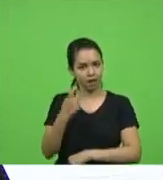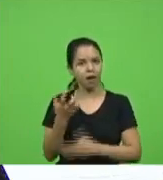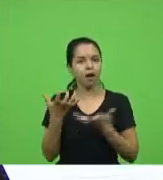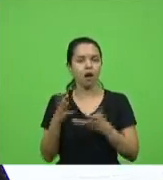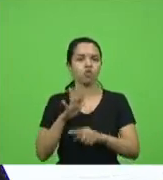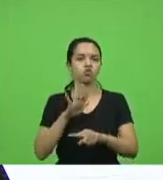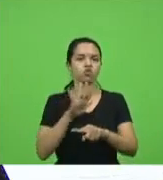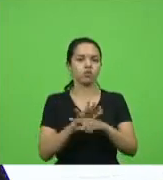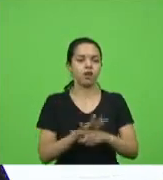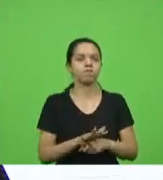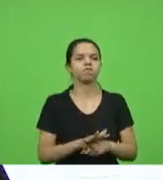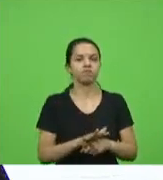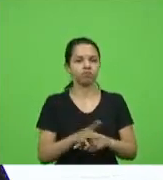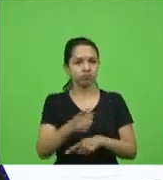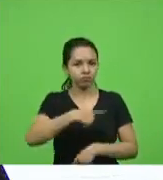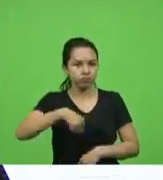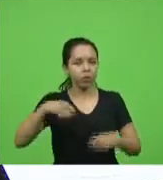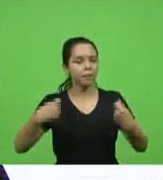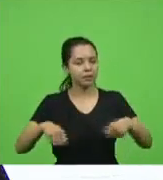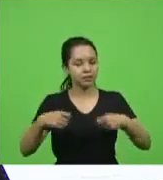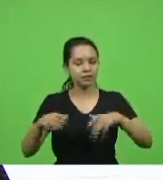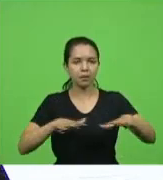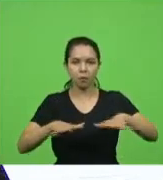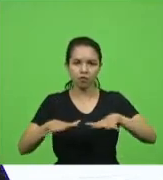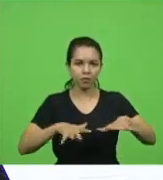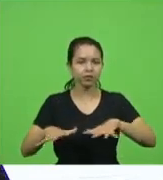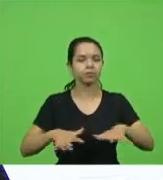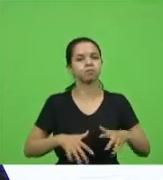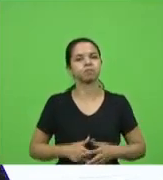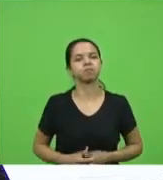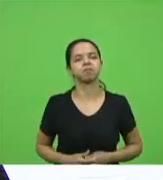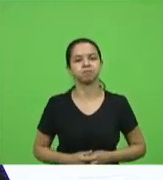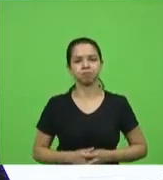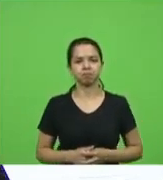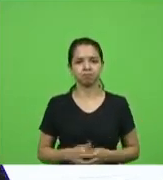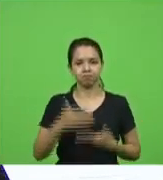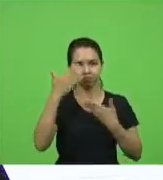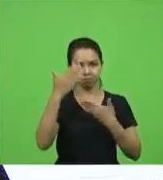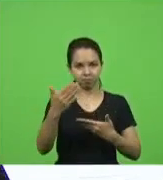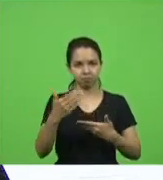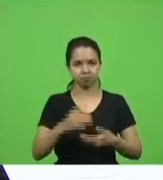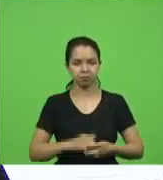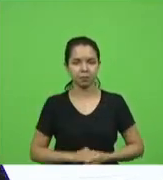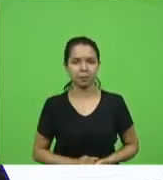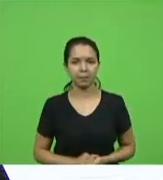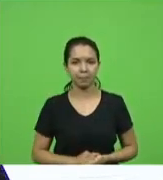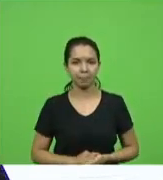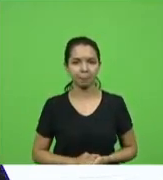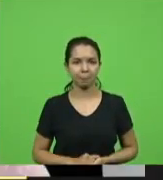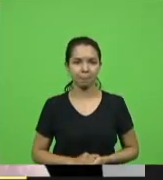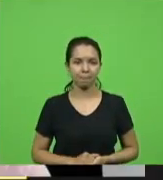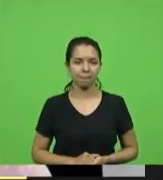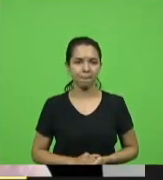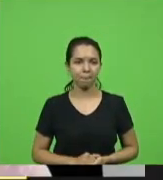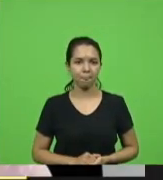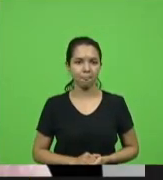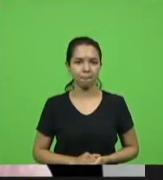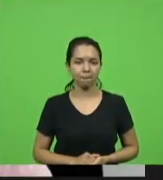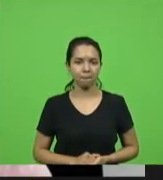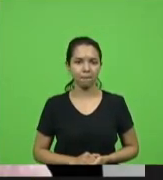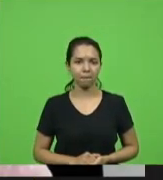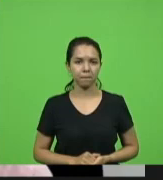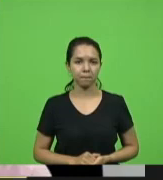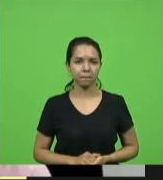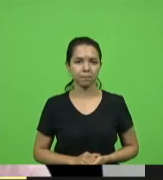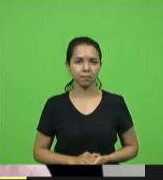mas nós temos que movimentar as estruturas para que isso aconteça obrigado deputado Kennedy concedo uma parte ao deputado do sargento ok